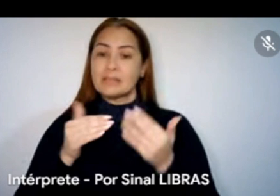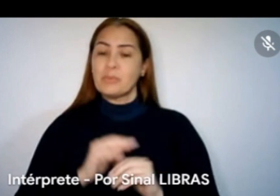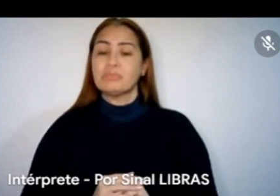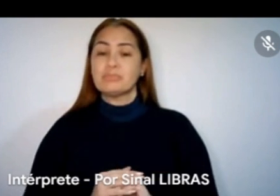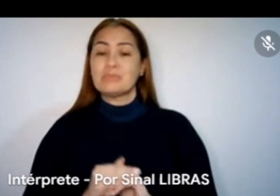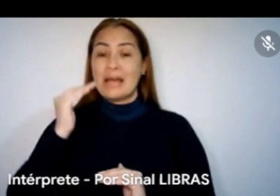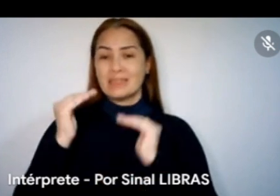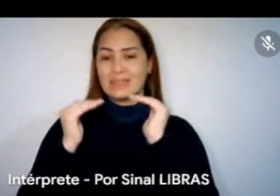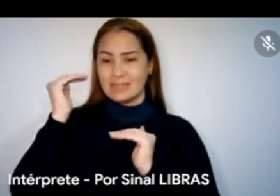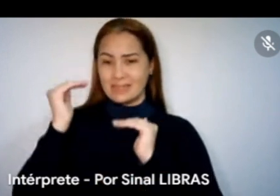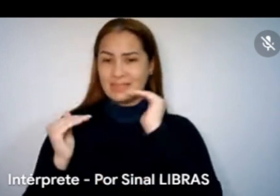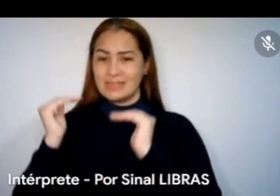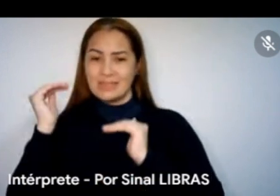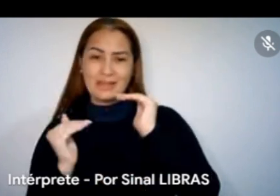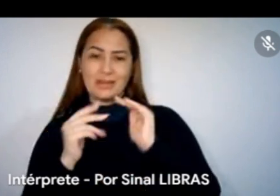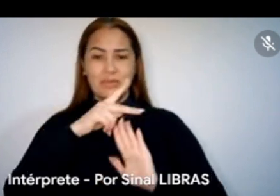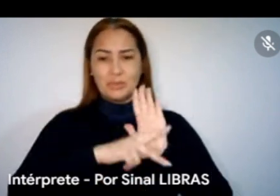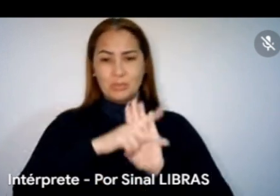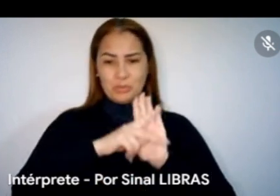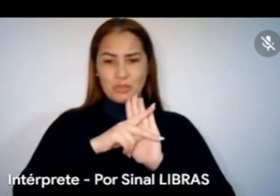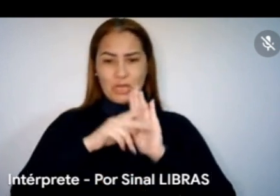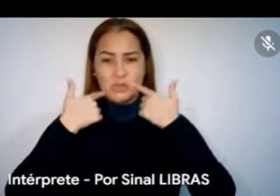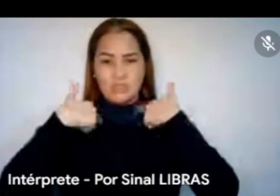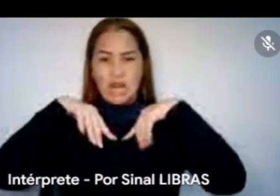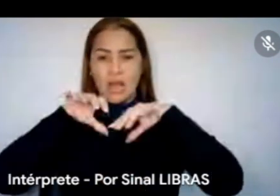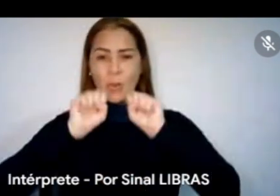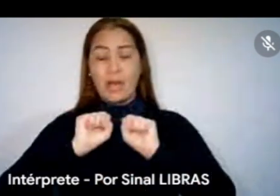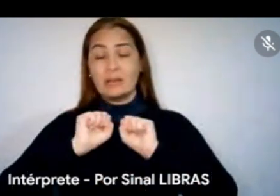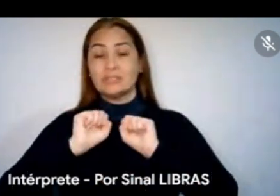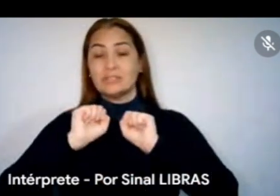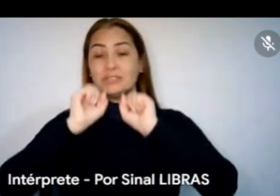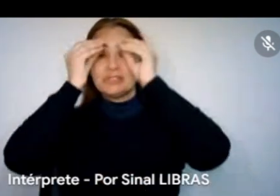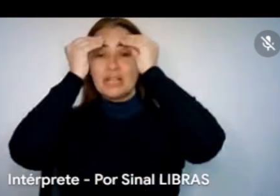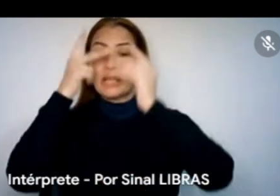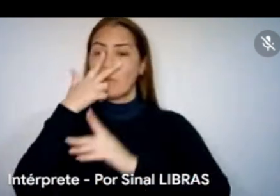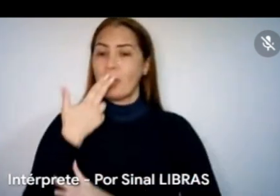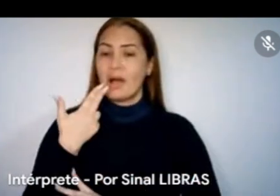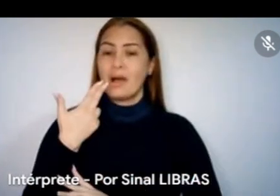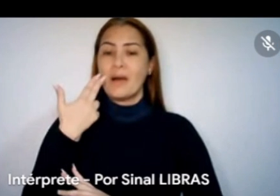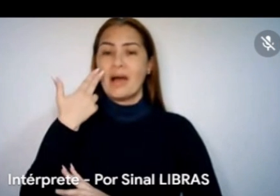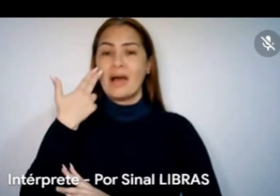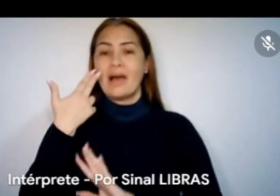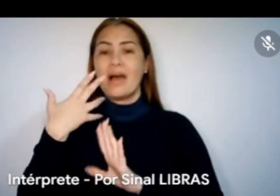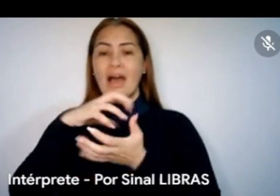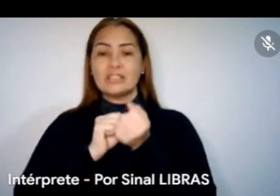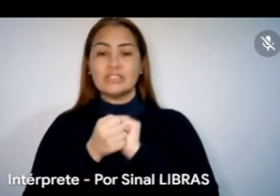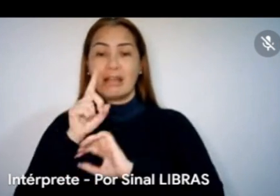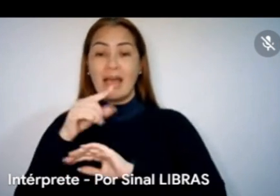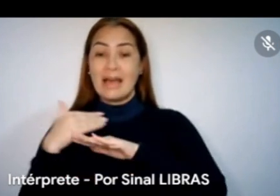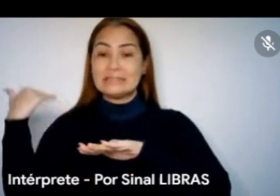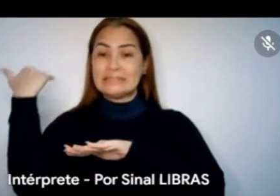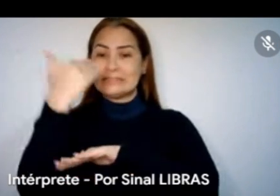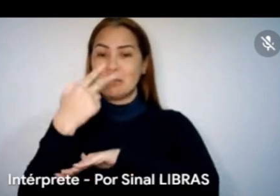das linguagens artísticas sejam distribuídos na faixa de acima de 200 mil reais. Vai embora o dinheiro